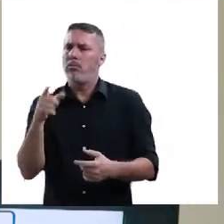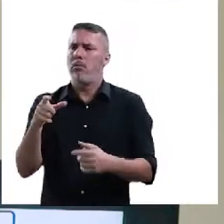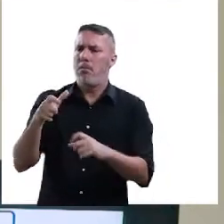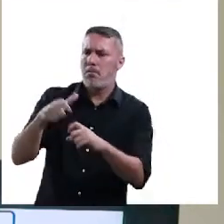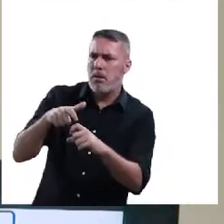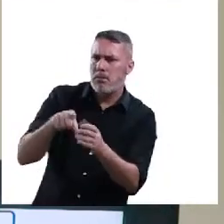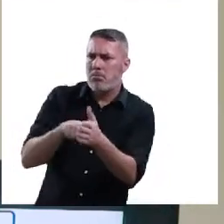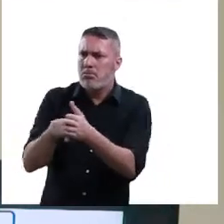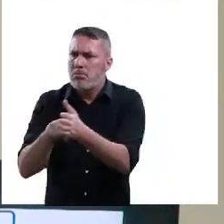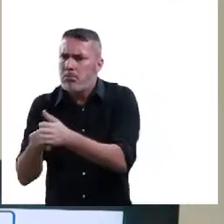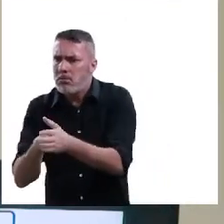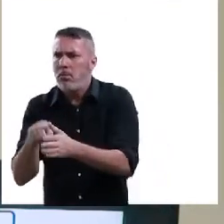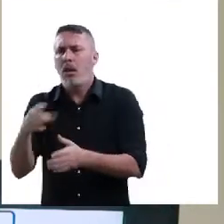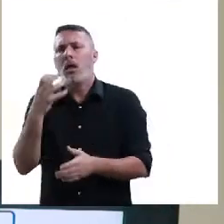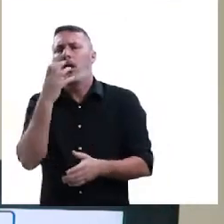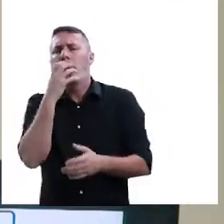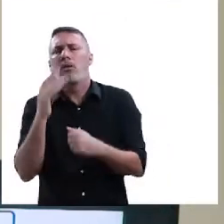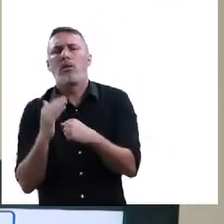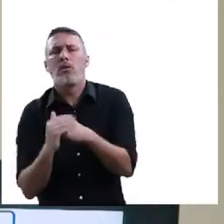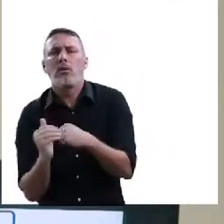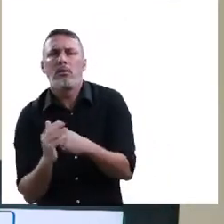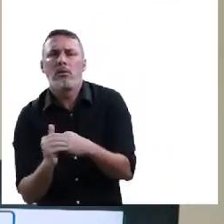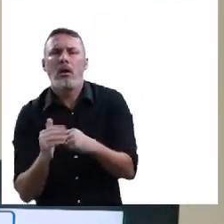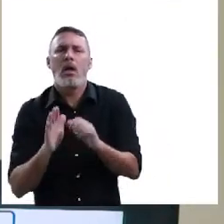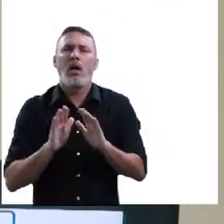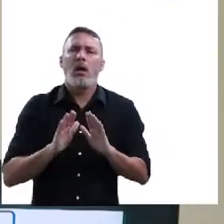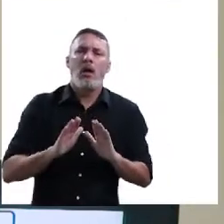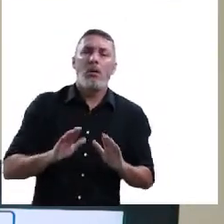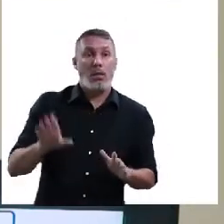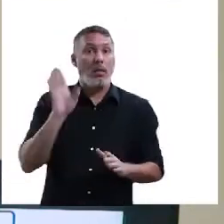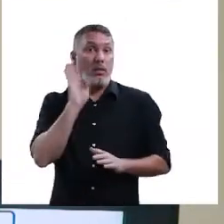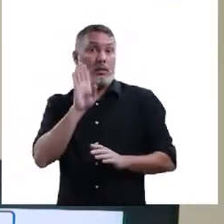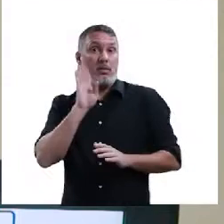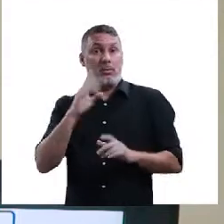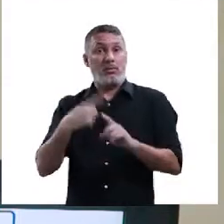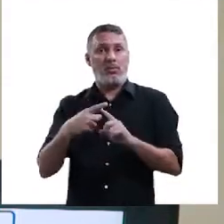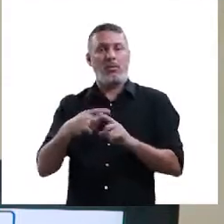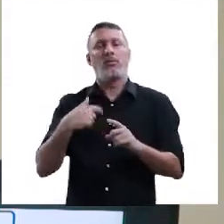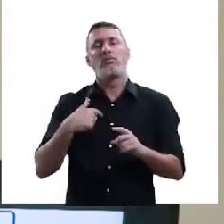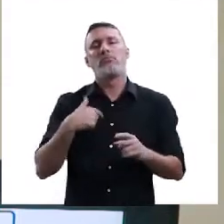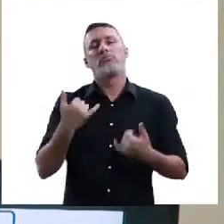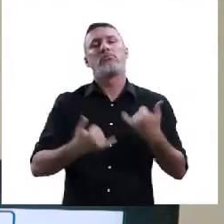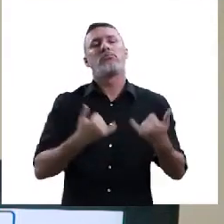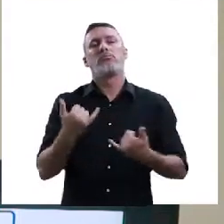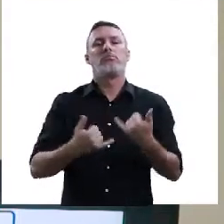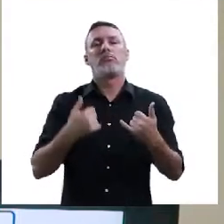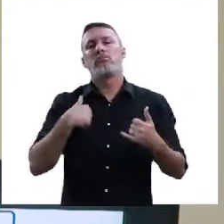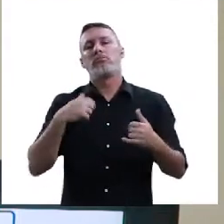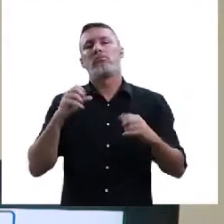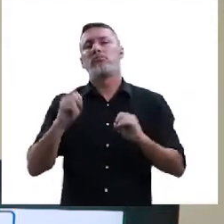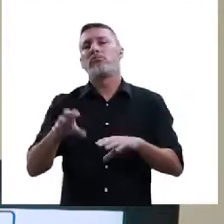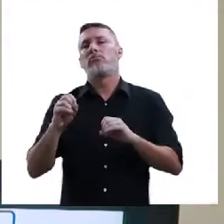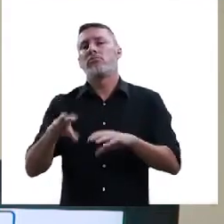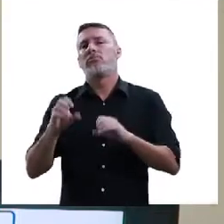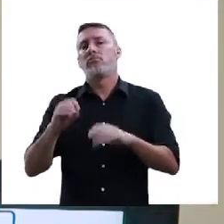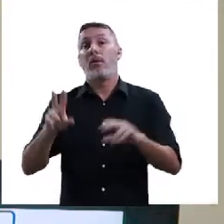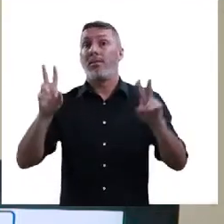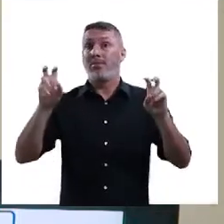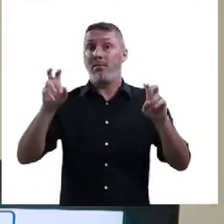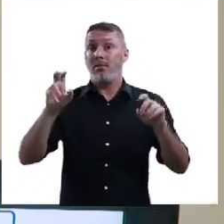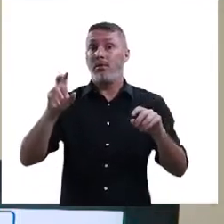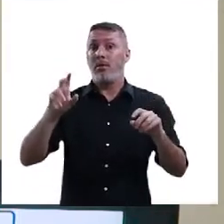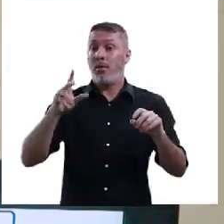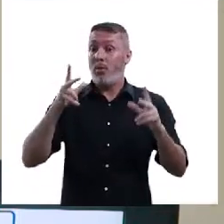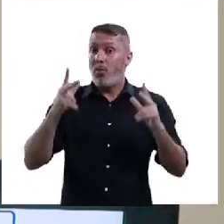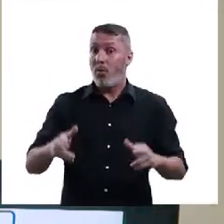acompanhamento lá com o veterinário, era uma cachorra super mansa, então era muito bacana porque um dia eu estava trabalhando esse tema, era uma